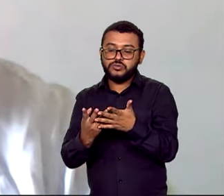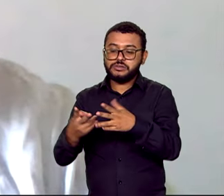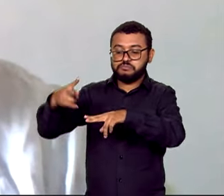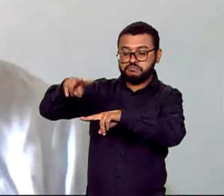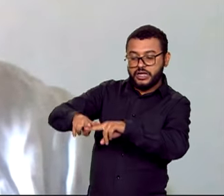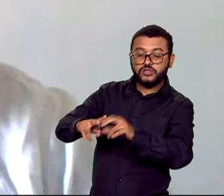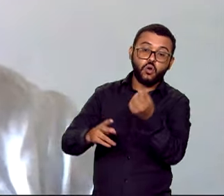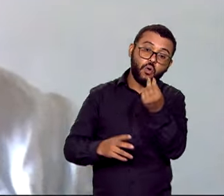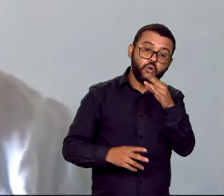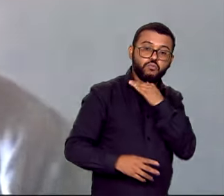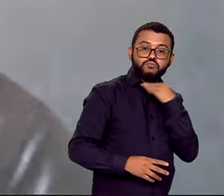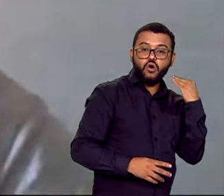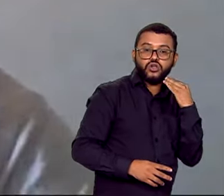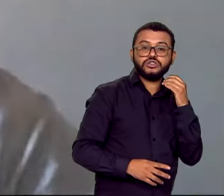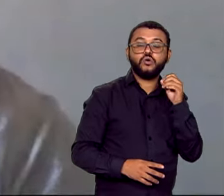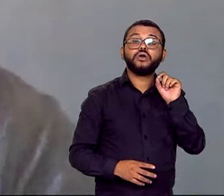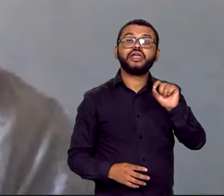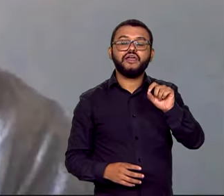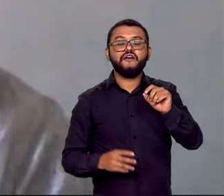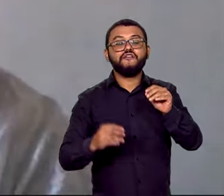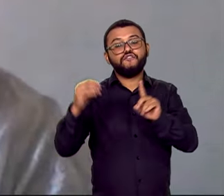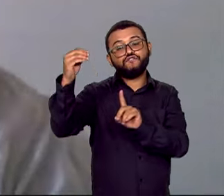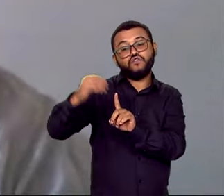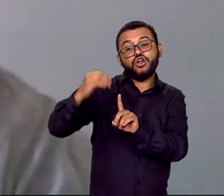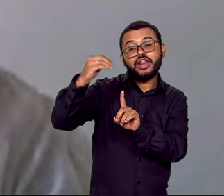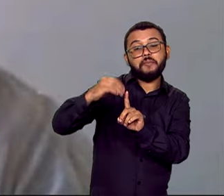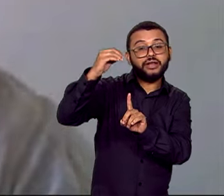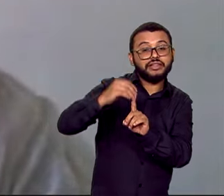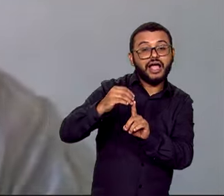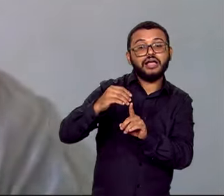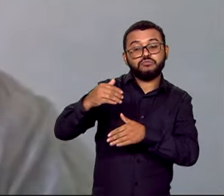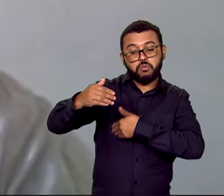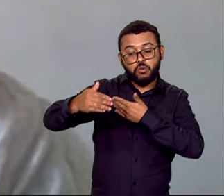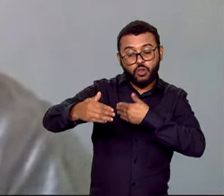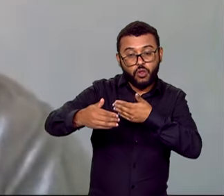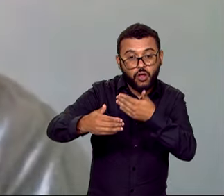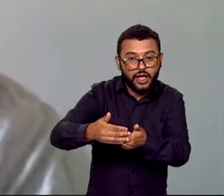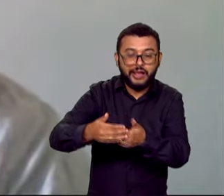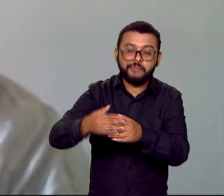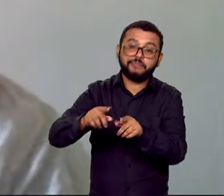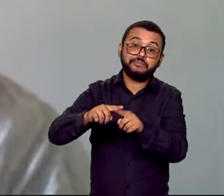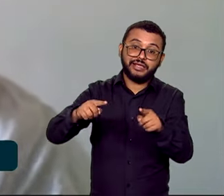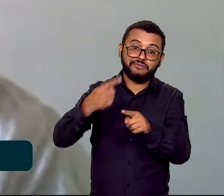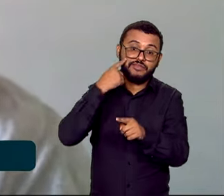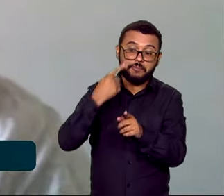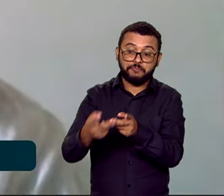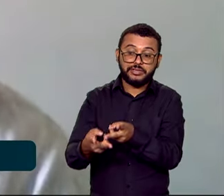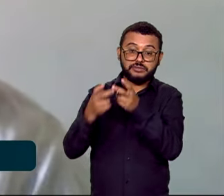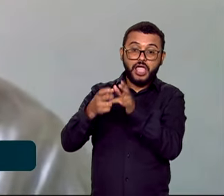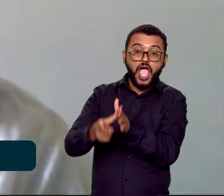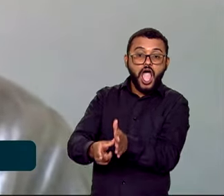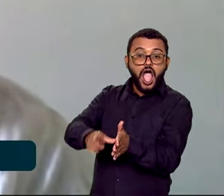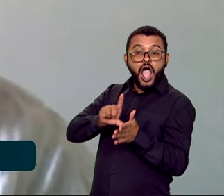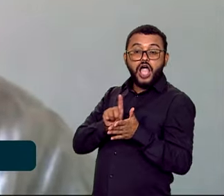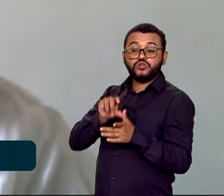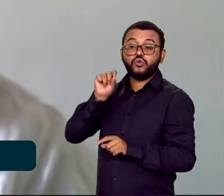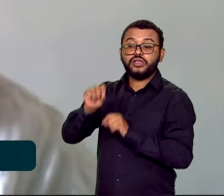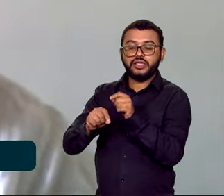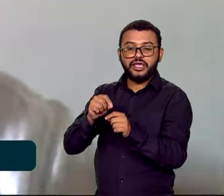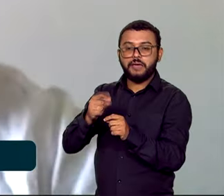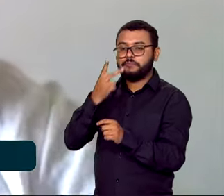como última instância, é uma vulnerabilidade que se arrasta anteriormente, que provoca a